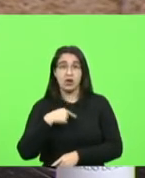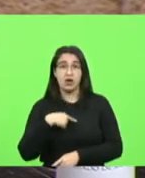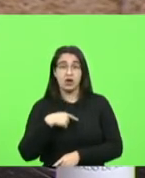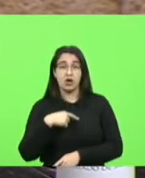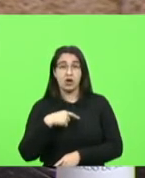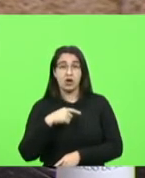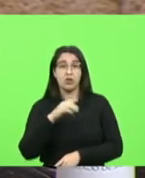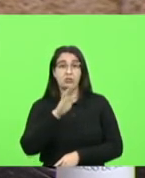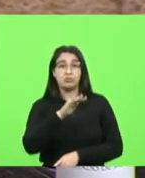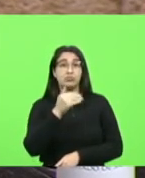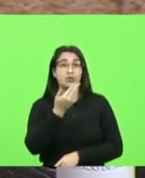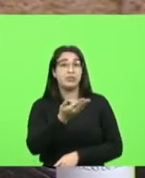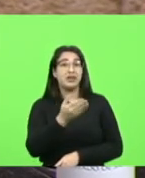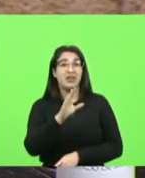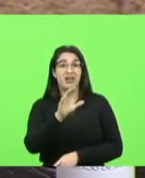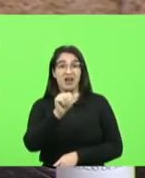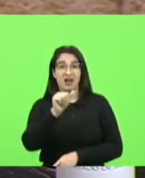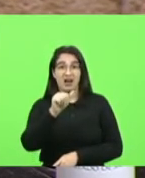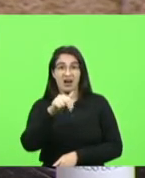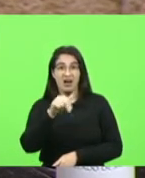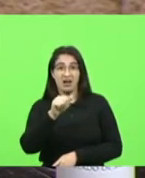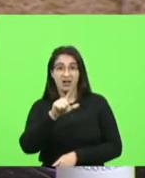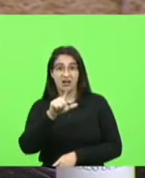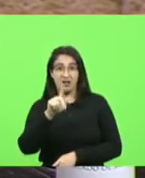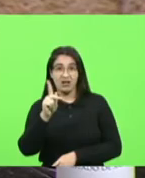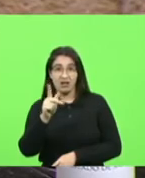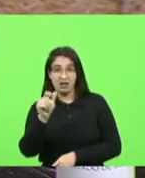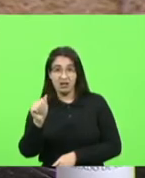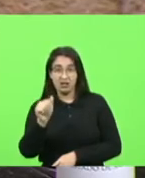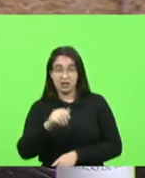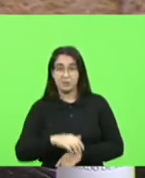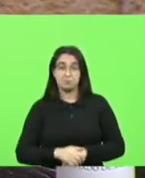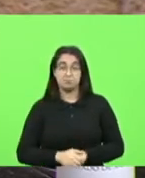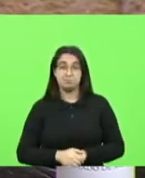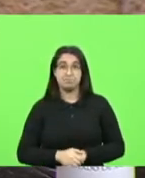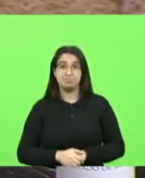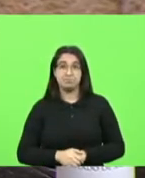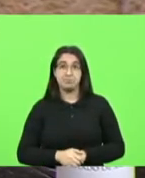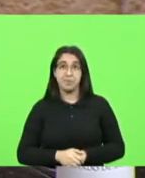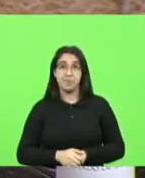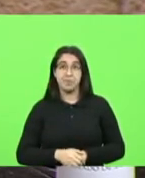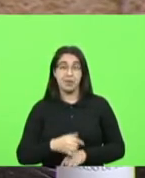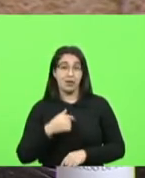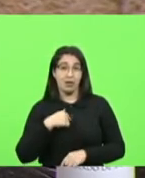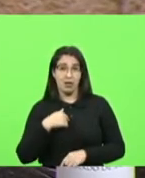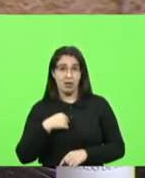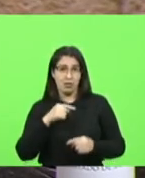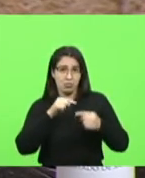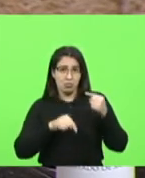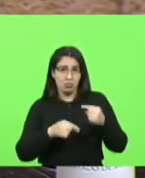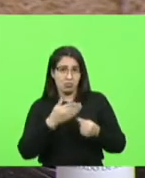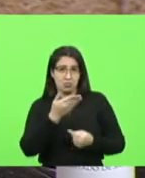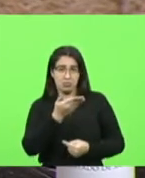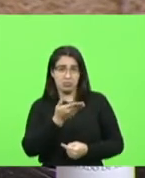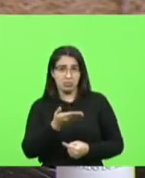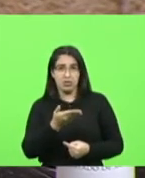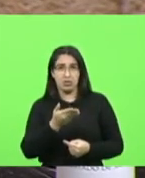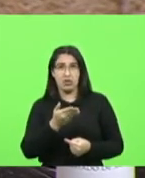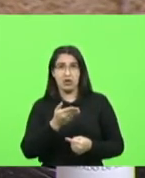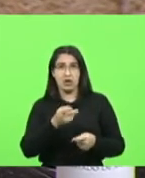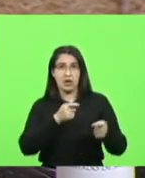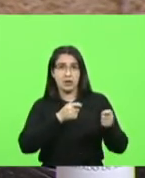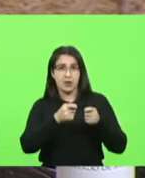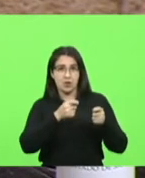canalha porque para mim era o que ele estava o que ele estava fazendo comigo era uma canalice e isso não significa que eu sou a favor do controle da mídia inclusive esse professor que